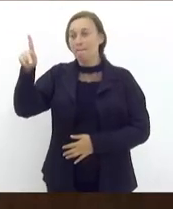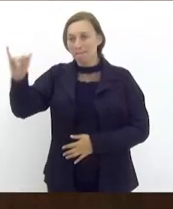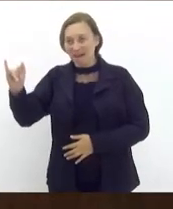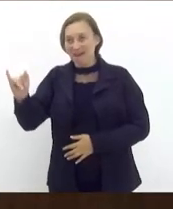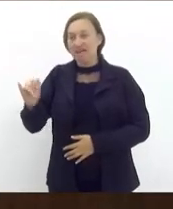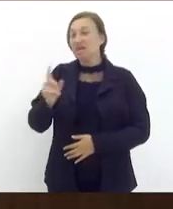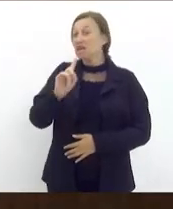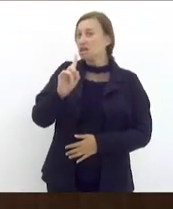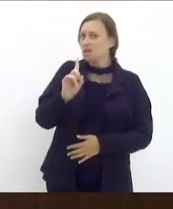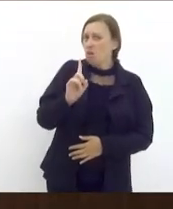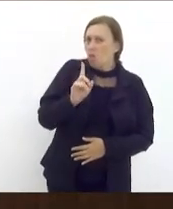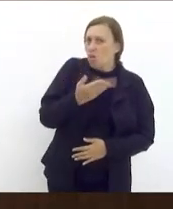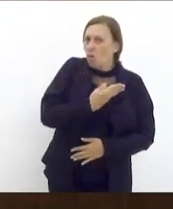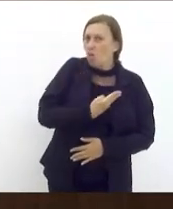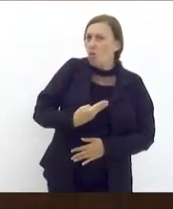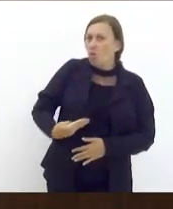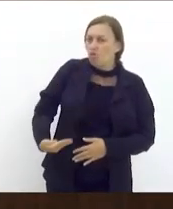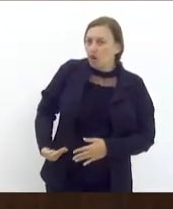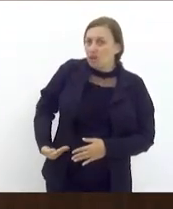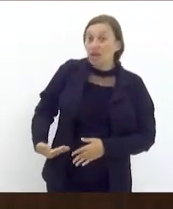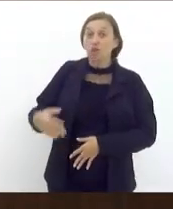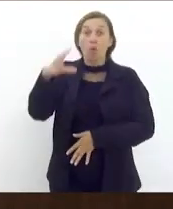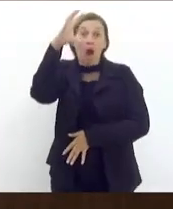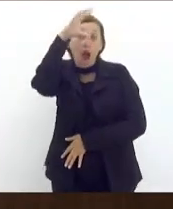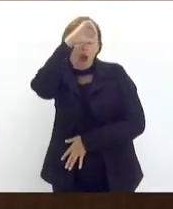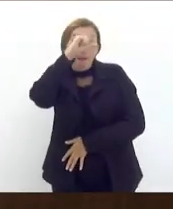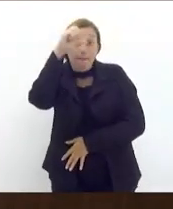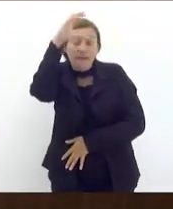governador aprendeu